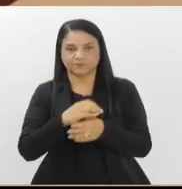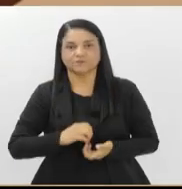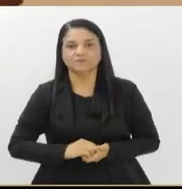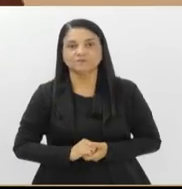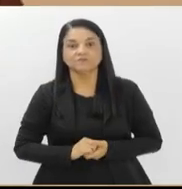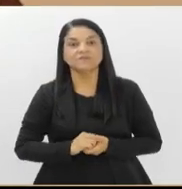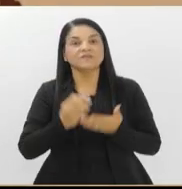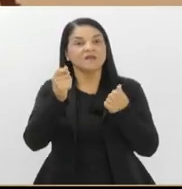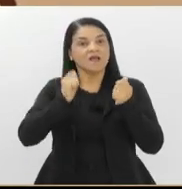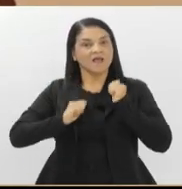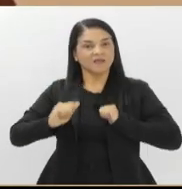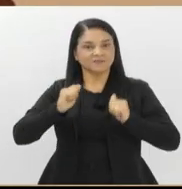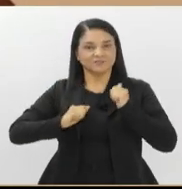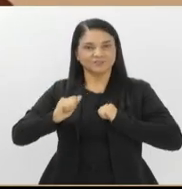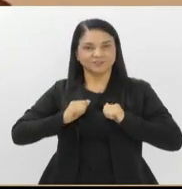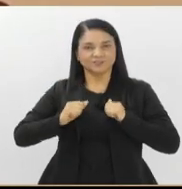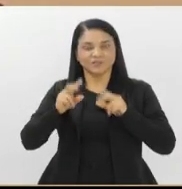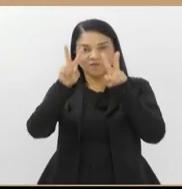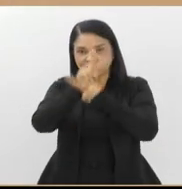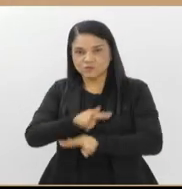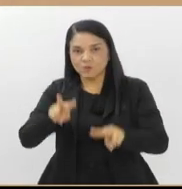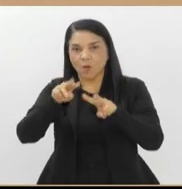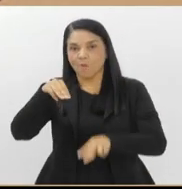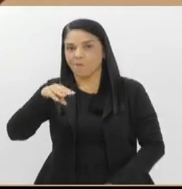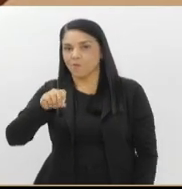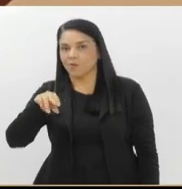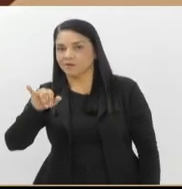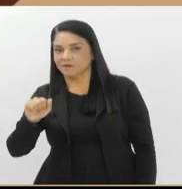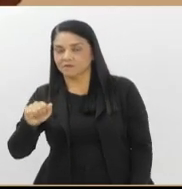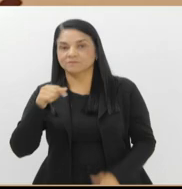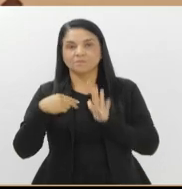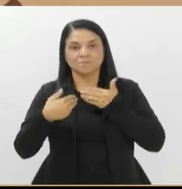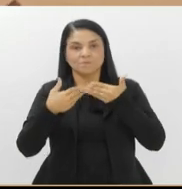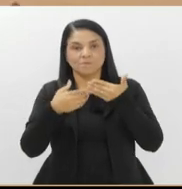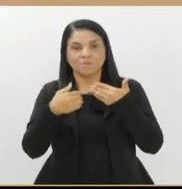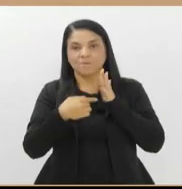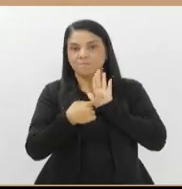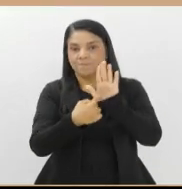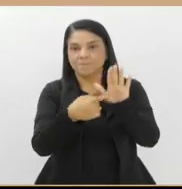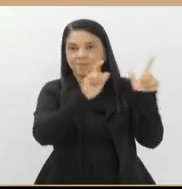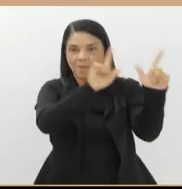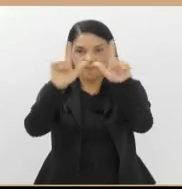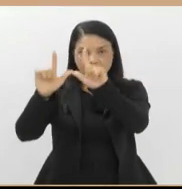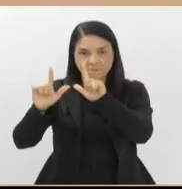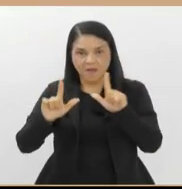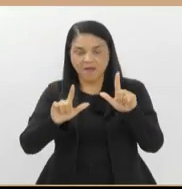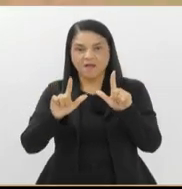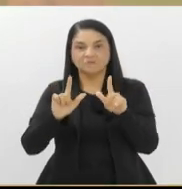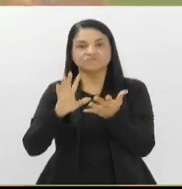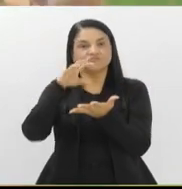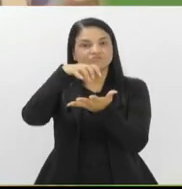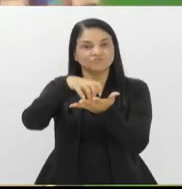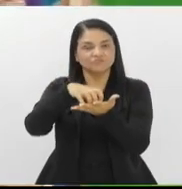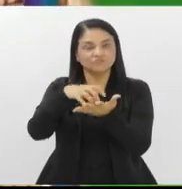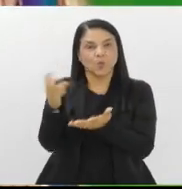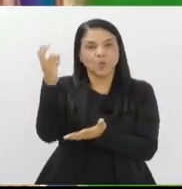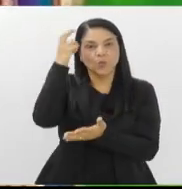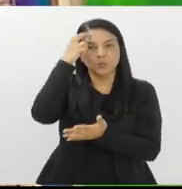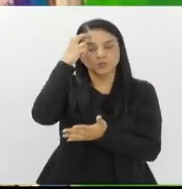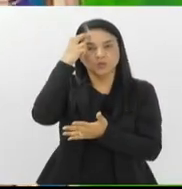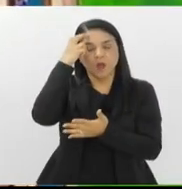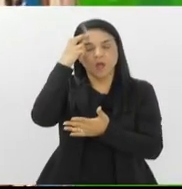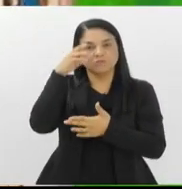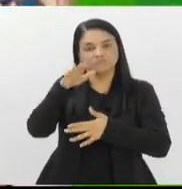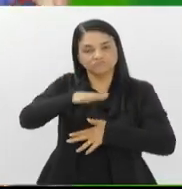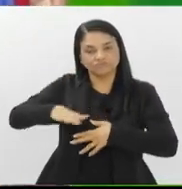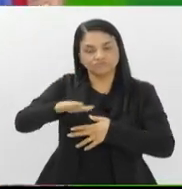A artista visual Mônica Toniato abre hoje a exposição Percepções da Vida, no Centro Cultural do Tribunal Regional do Trabalho da